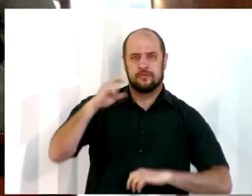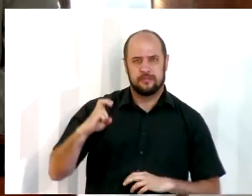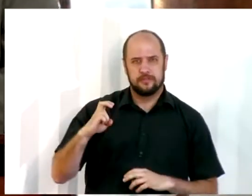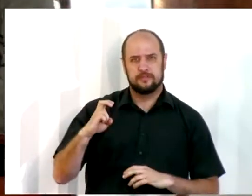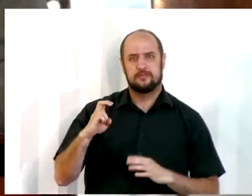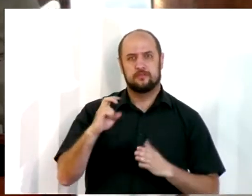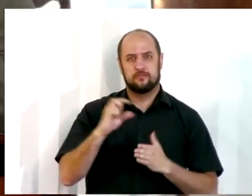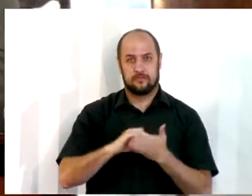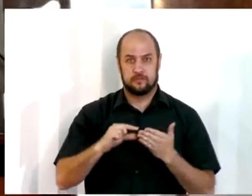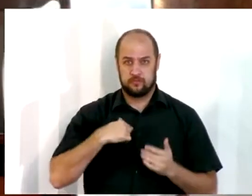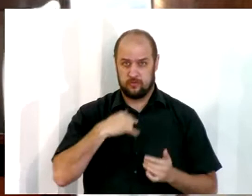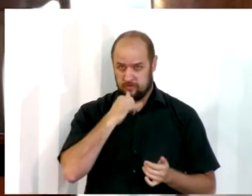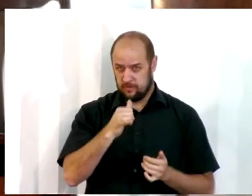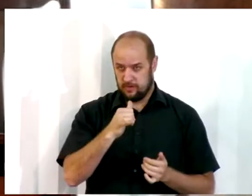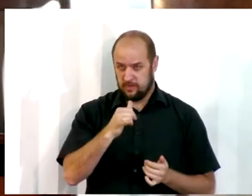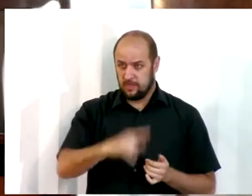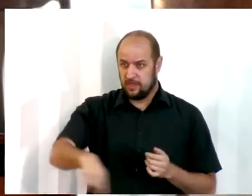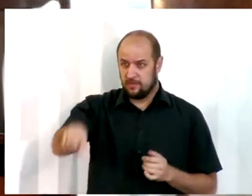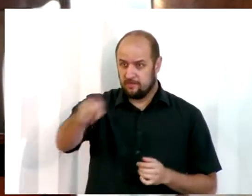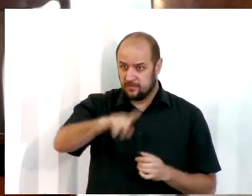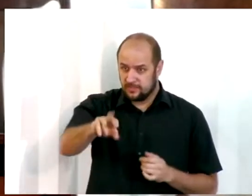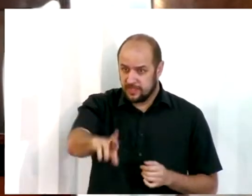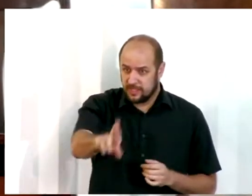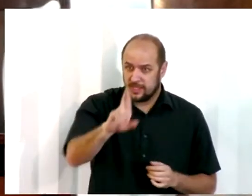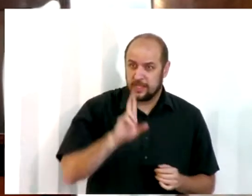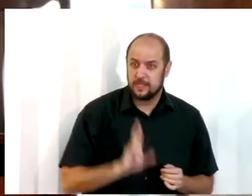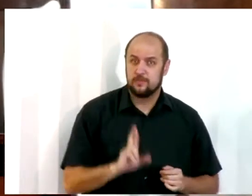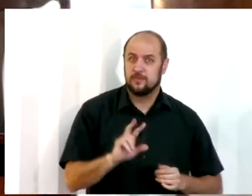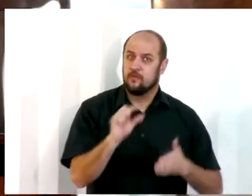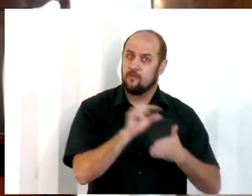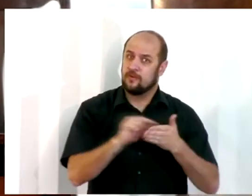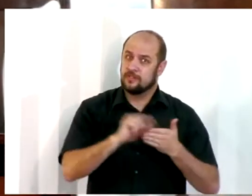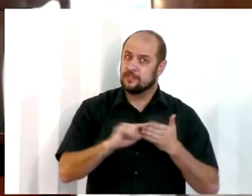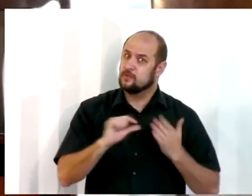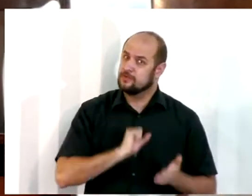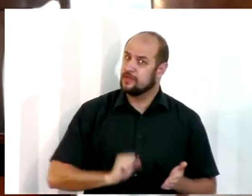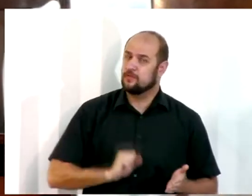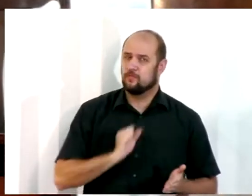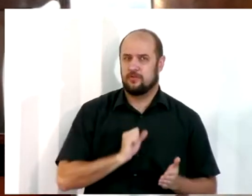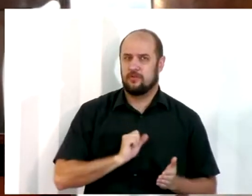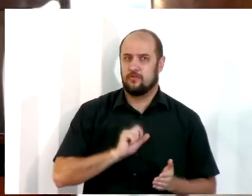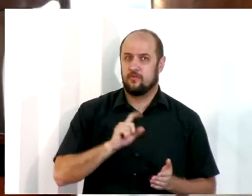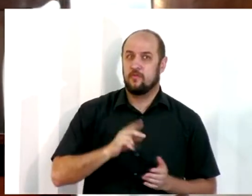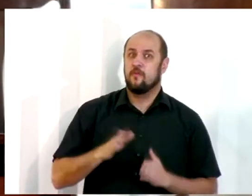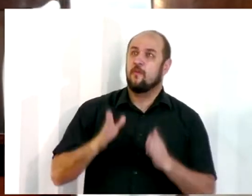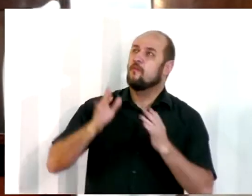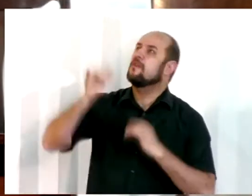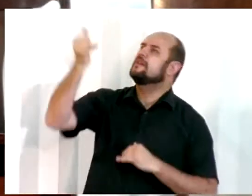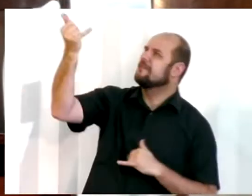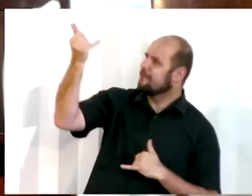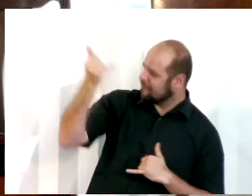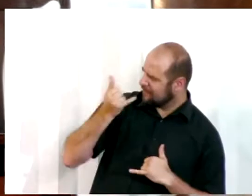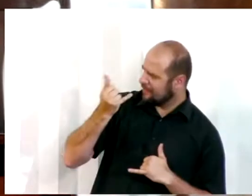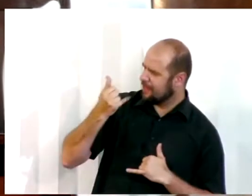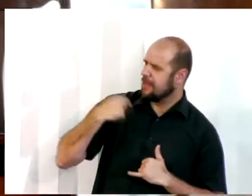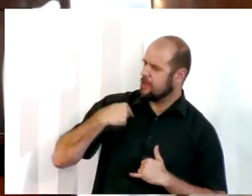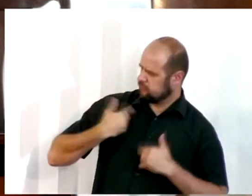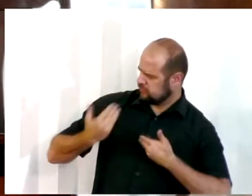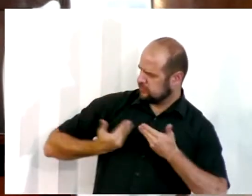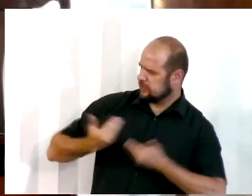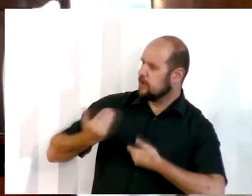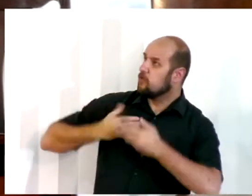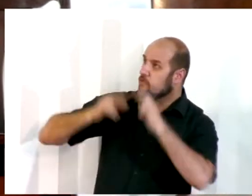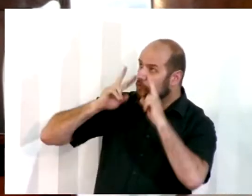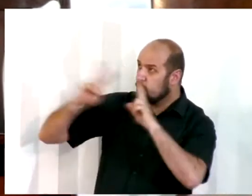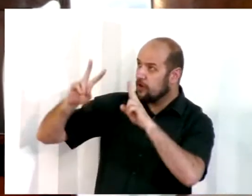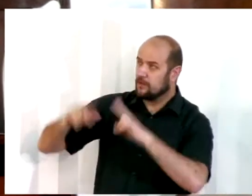verso que eu citei. E a igreja responderá, fala Senhor, porque o teu servo ouve.